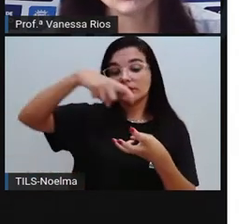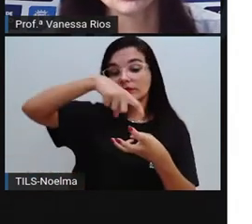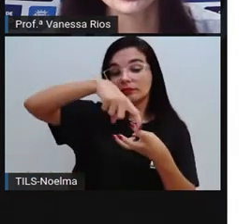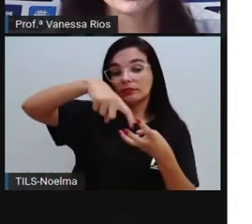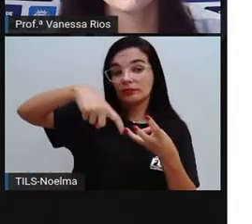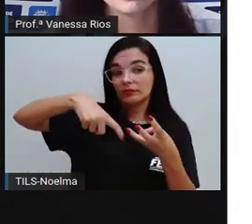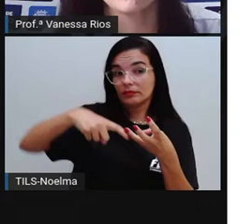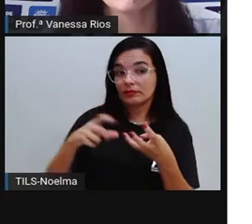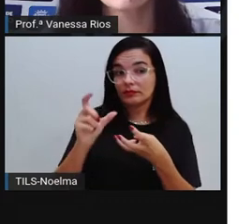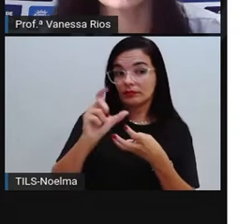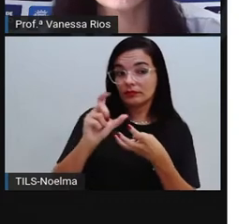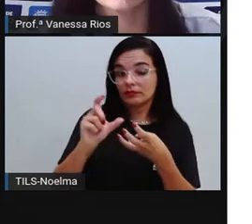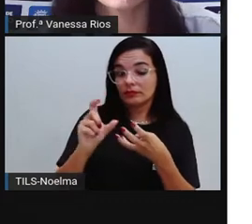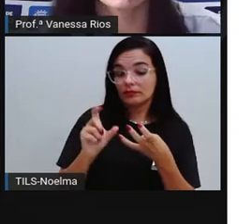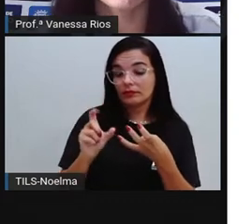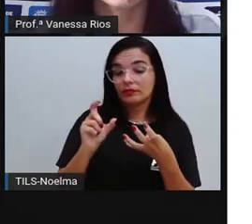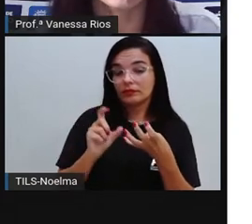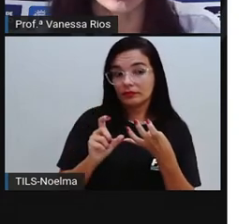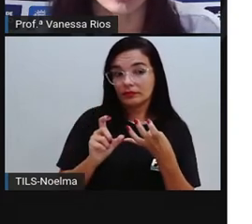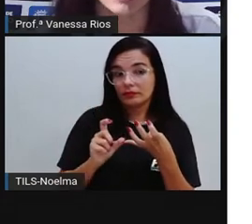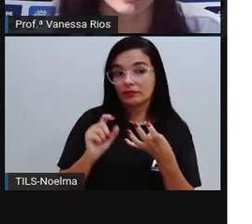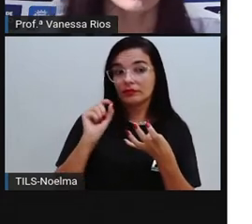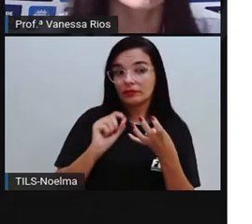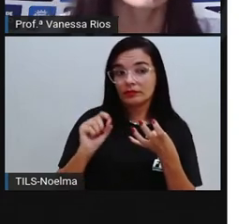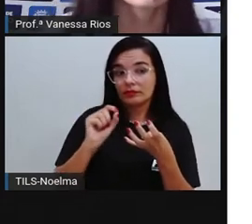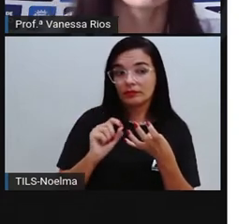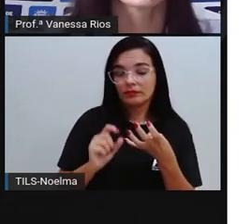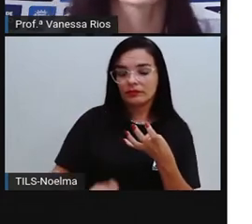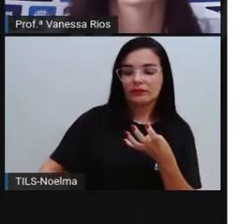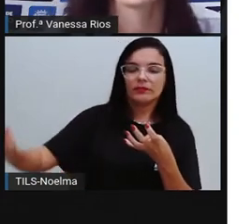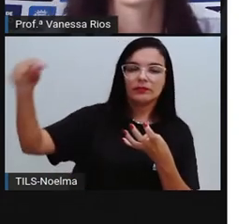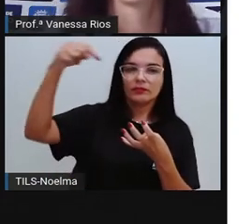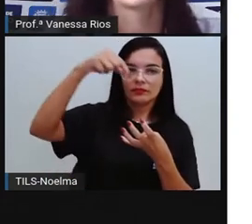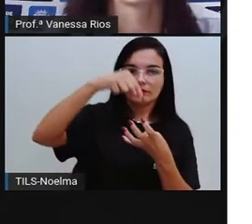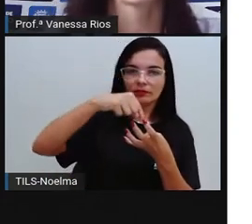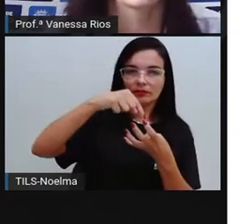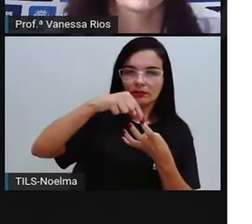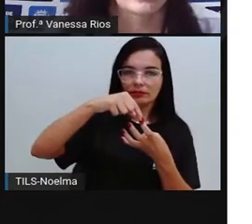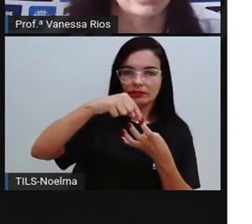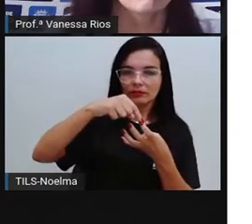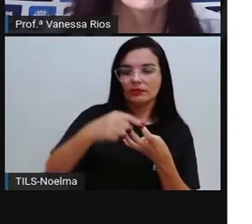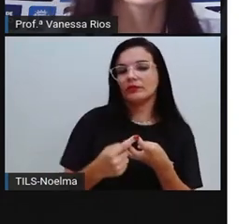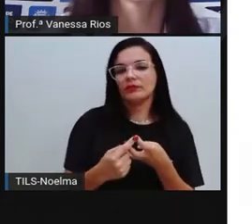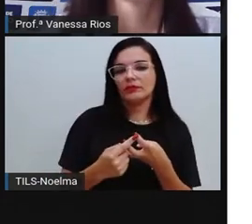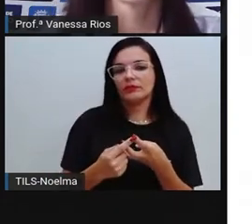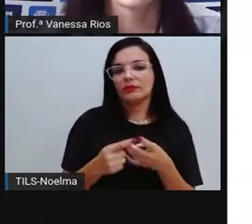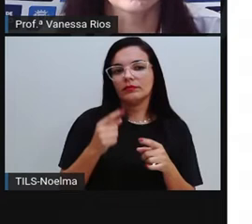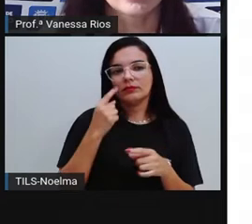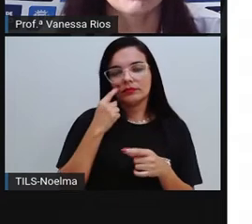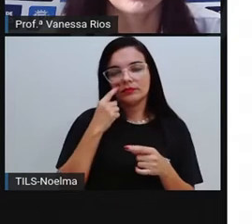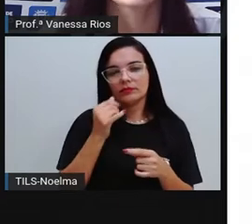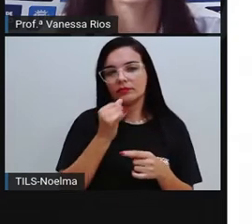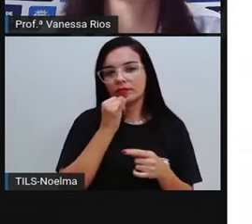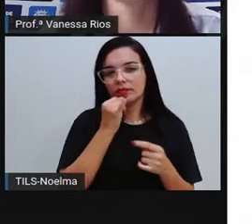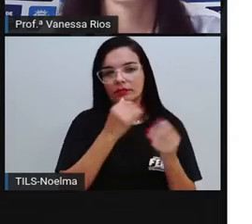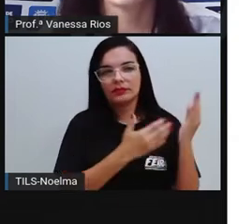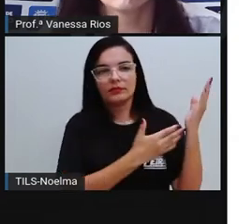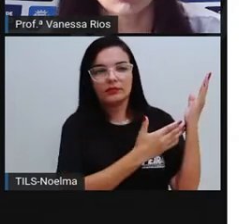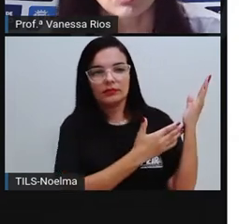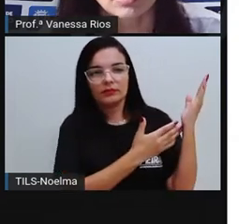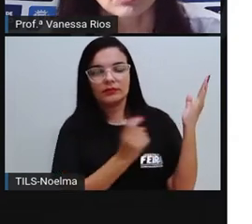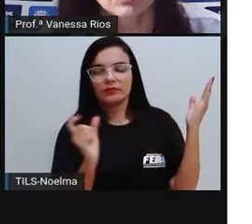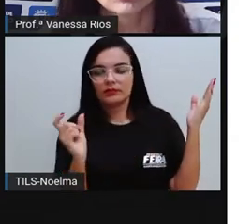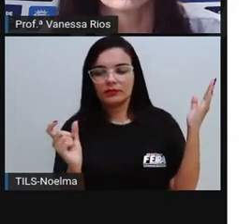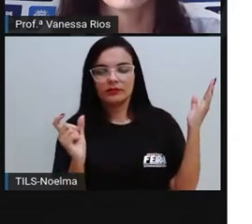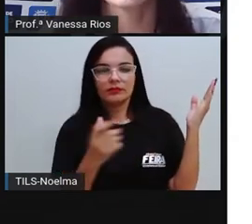sílaba tônica na antepenúltima. E como exemplo é pra trás, árvore, lâmpada e